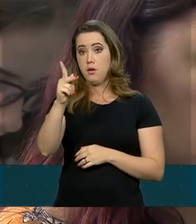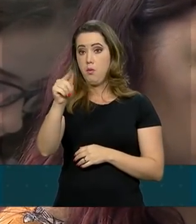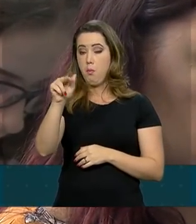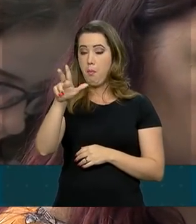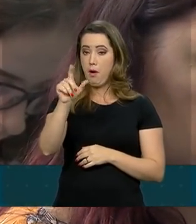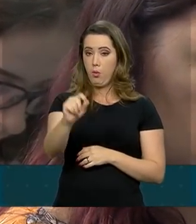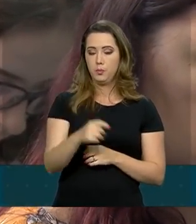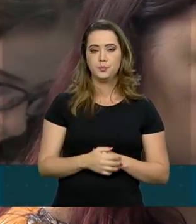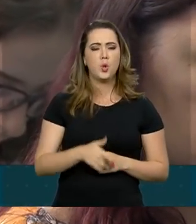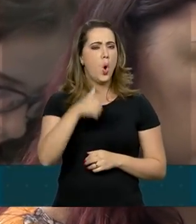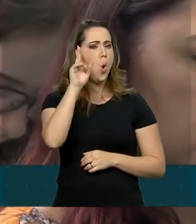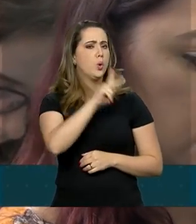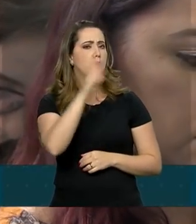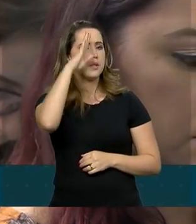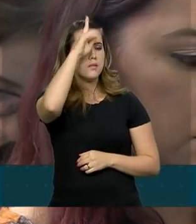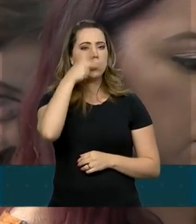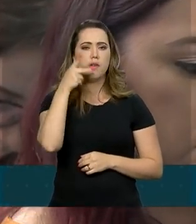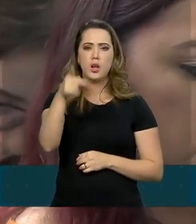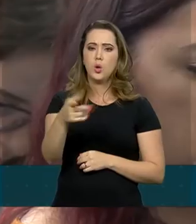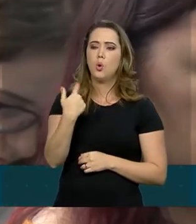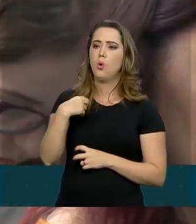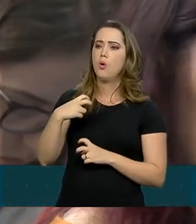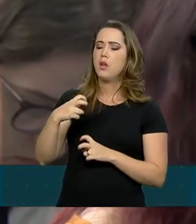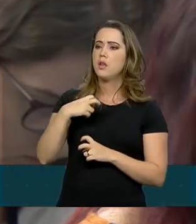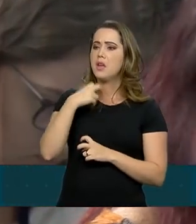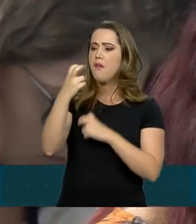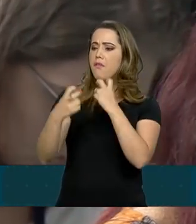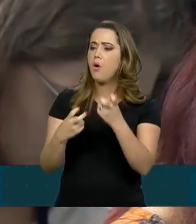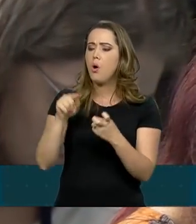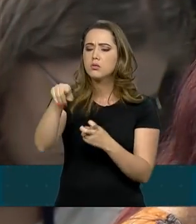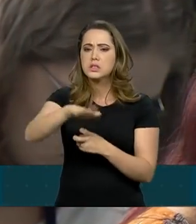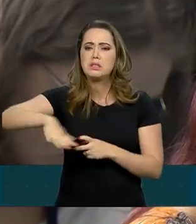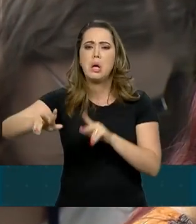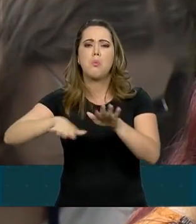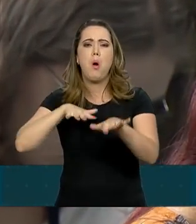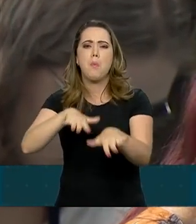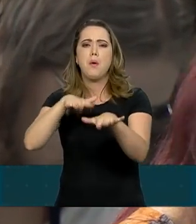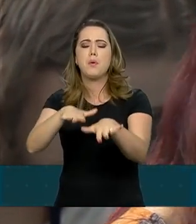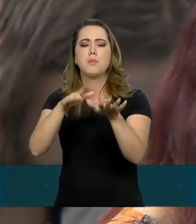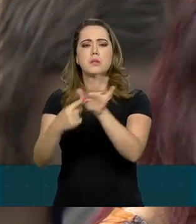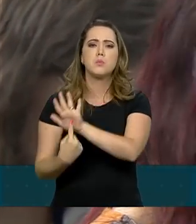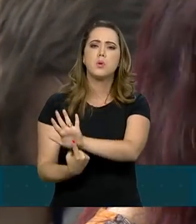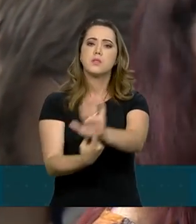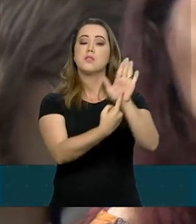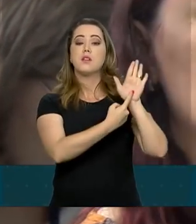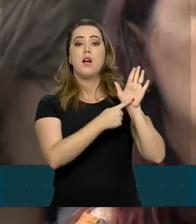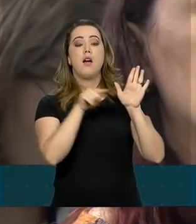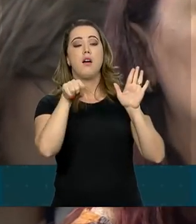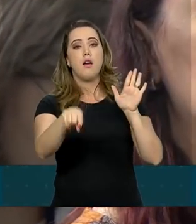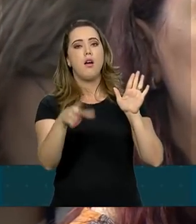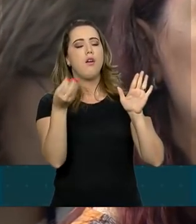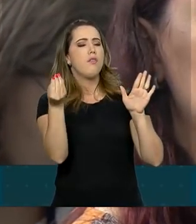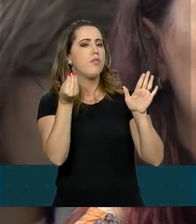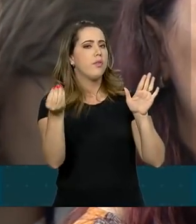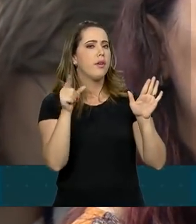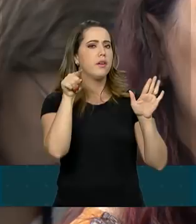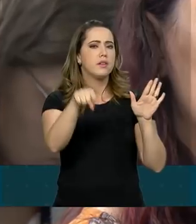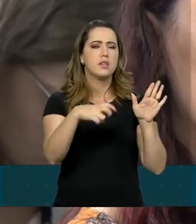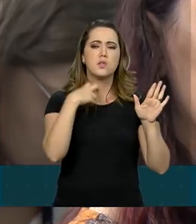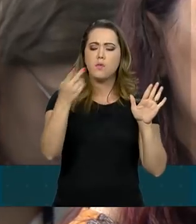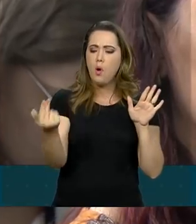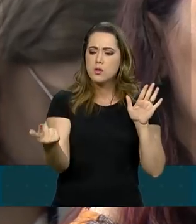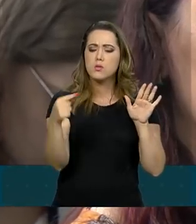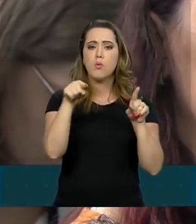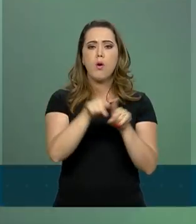aqueles que teimavam com velhas práticas. A quem foi esse recado? O presidente Ismilson se falava do Centrão, se se referia ao